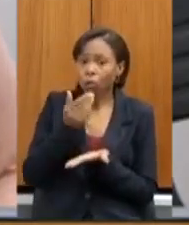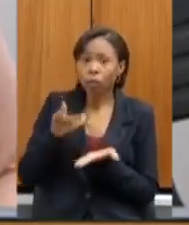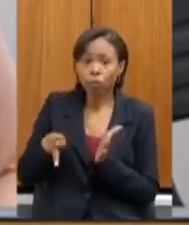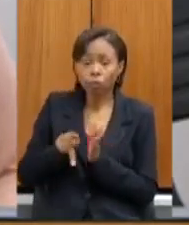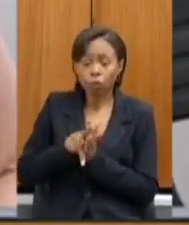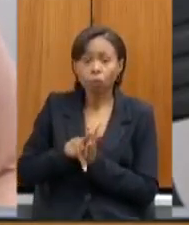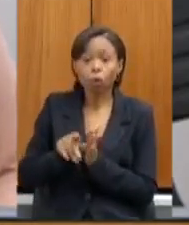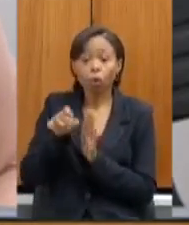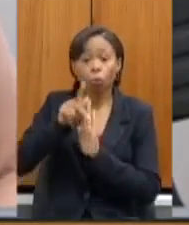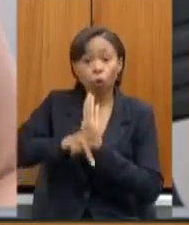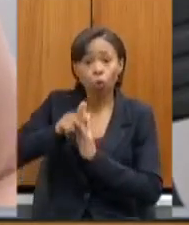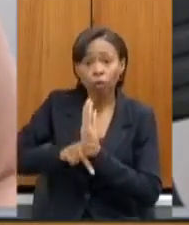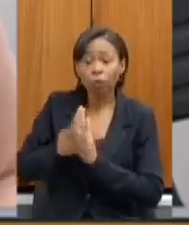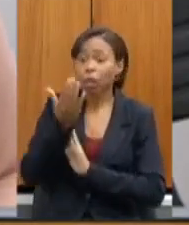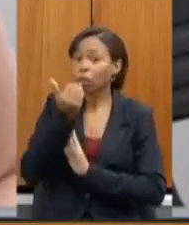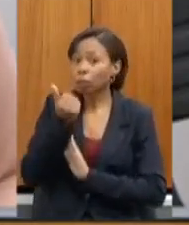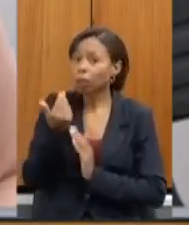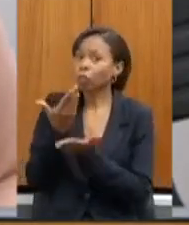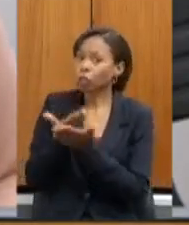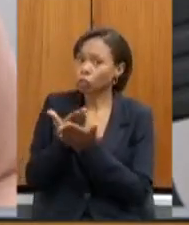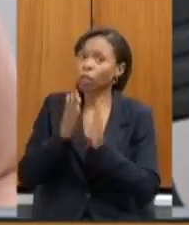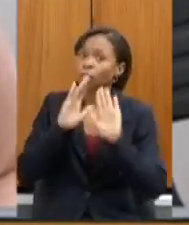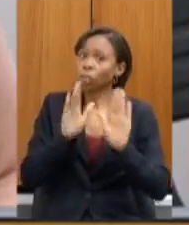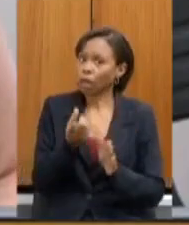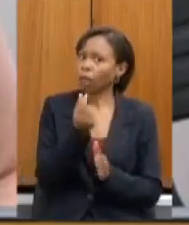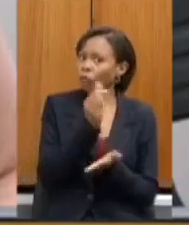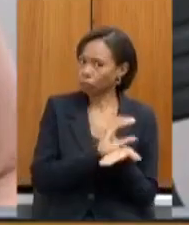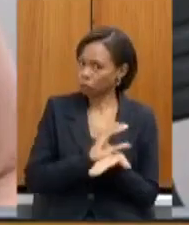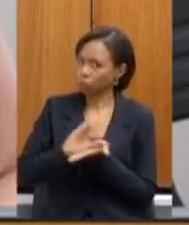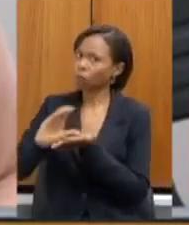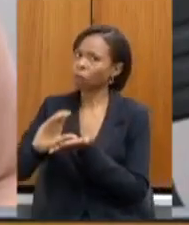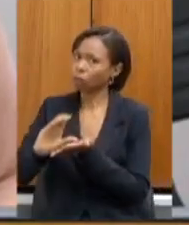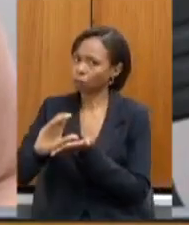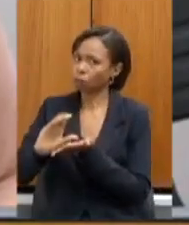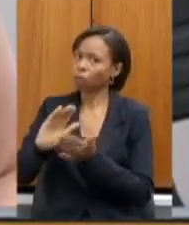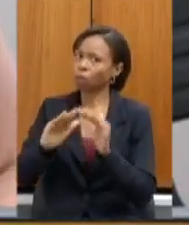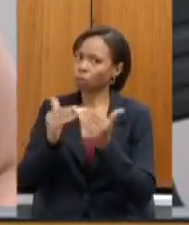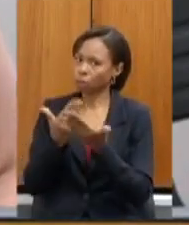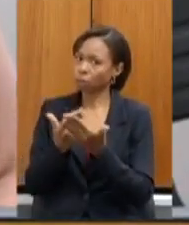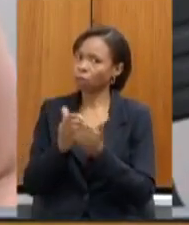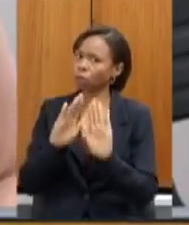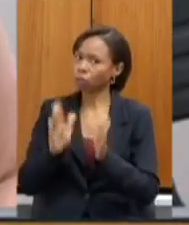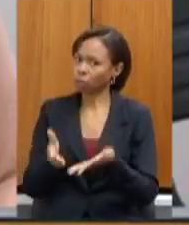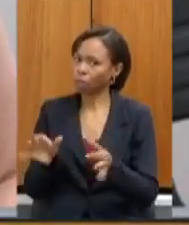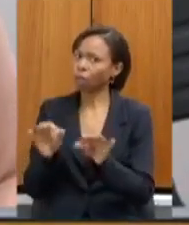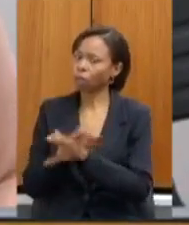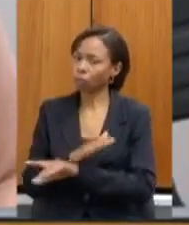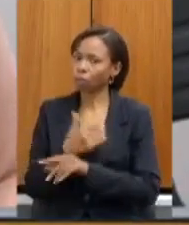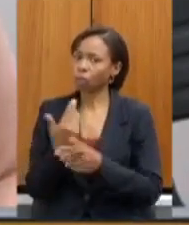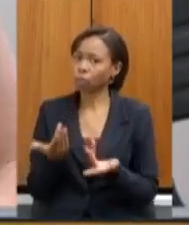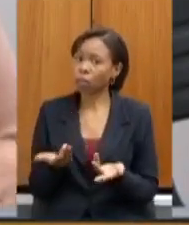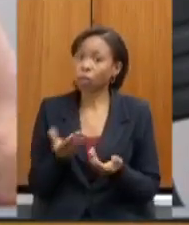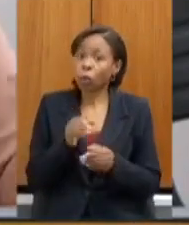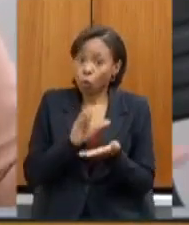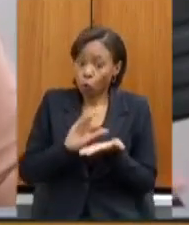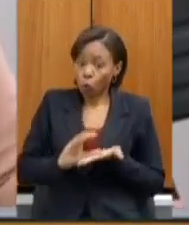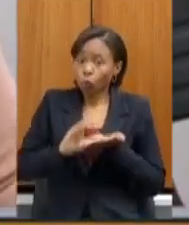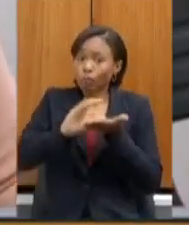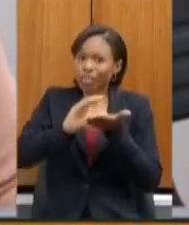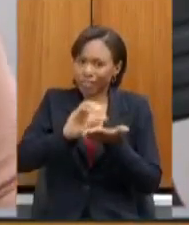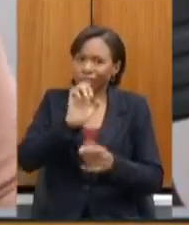alimentação escolar chegaram às escolas existe um conselho de alimentação conselho estadual de alimentação escolar que